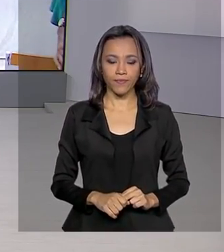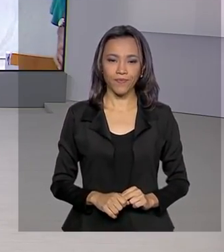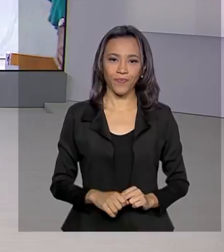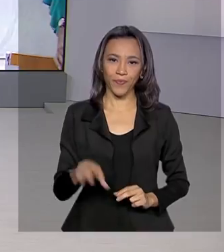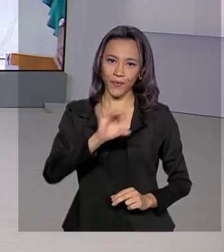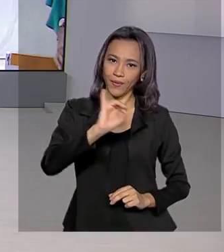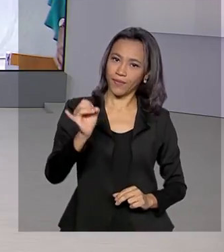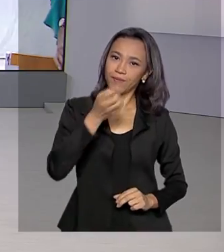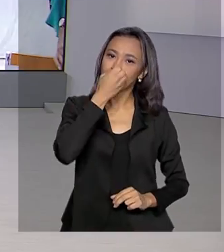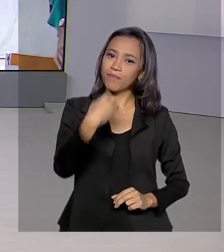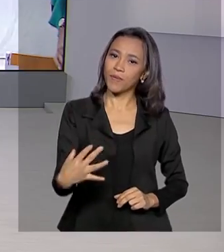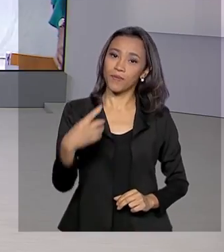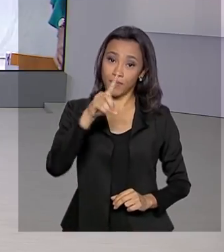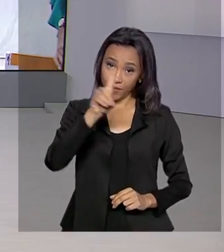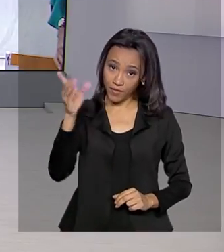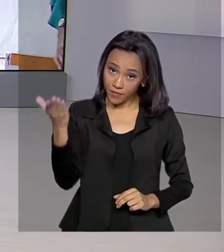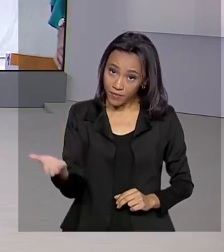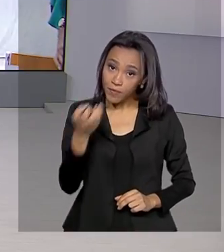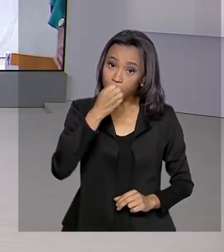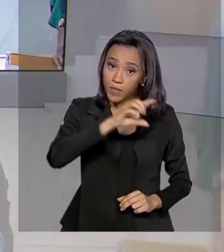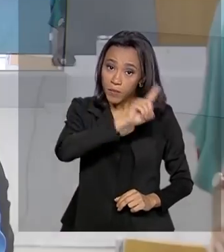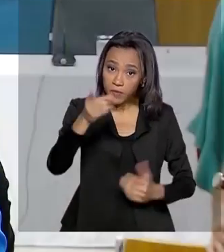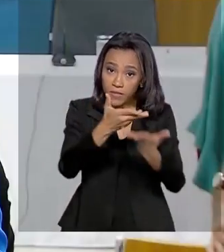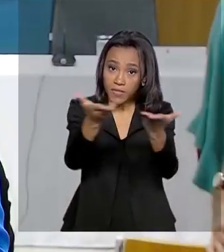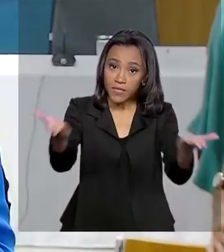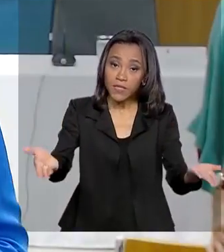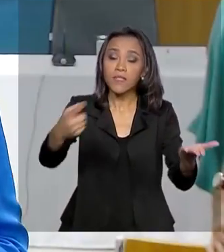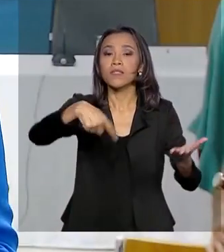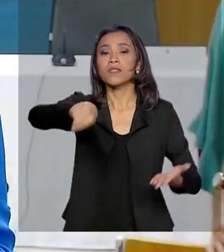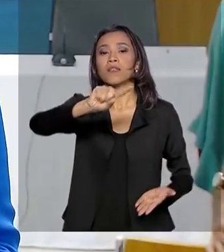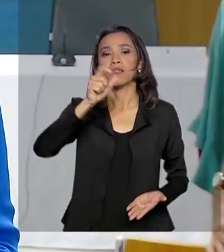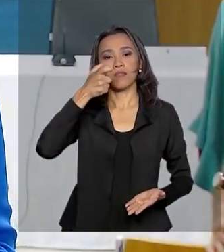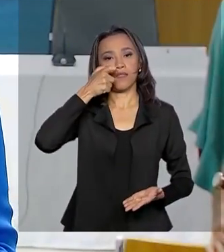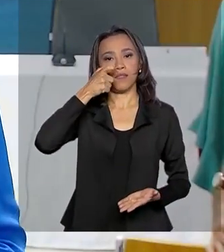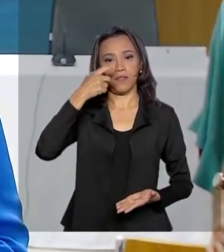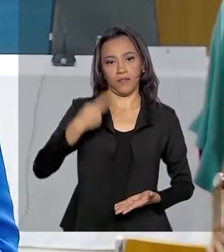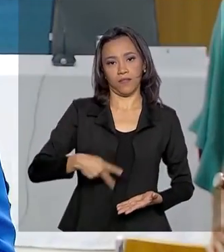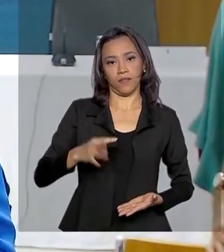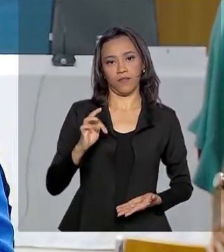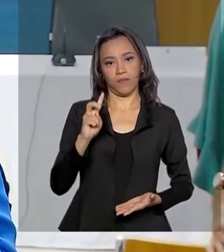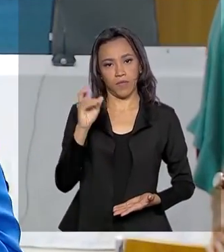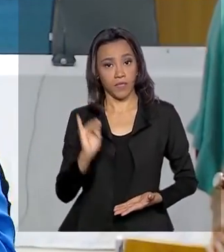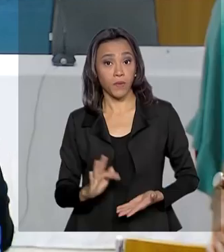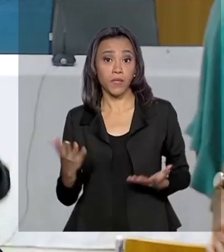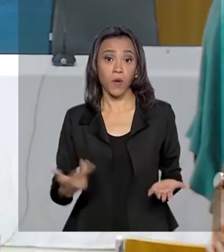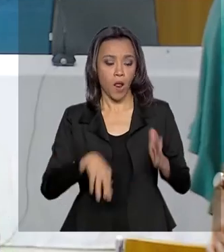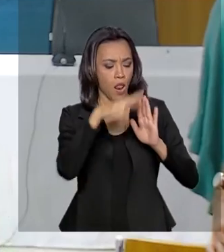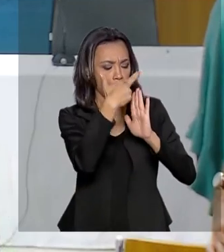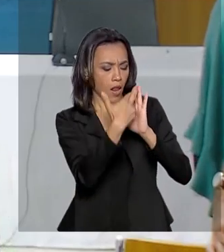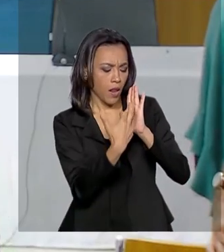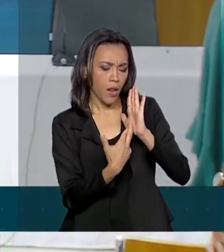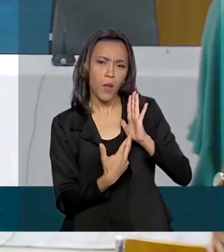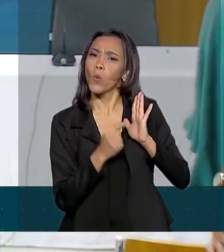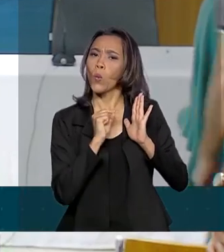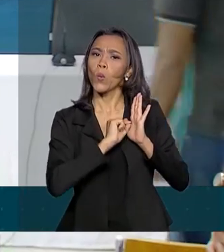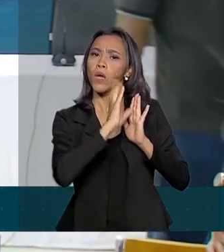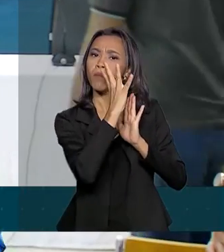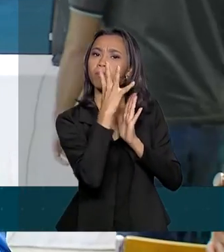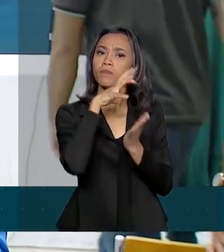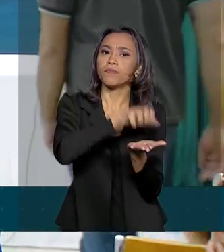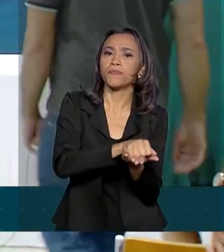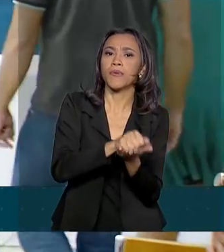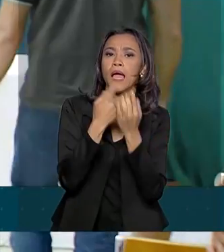Olá, Renata. Bom dia para você. Bom dia para você que acompanha a TV Brasil. O Boletim traz um balanço dos registros das reclamações